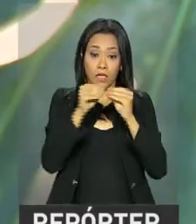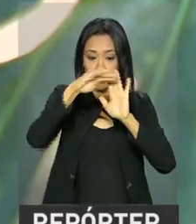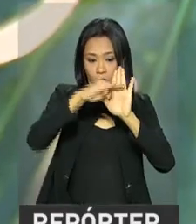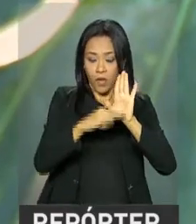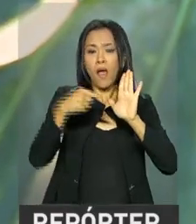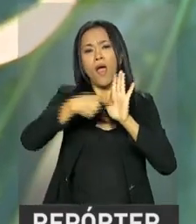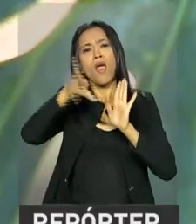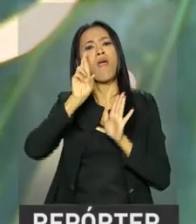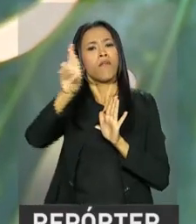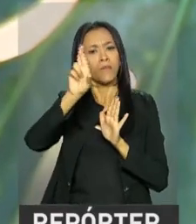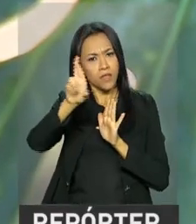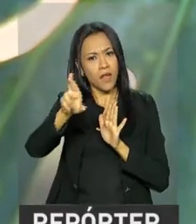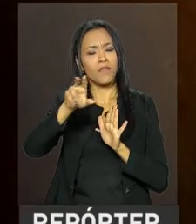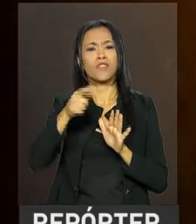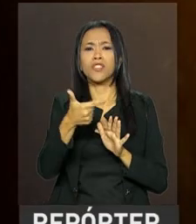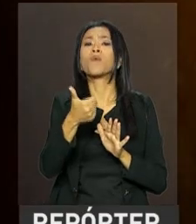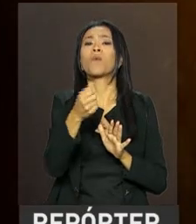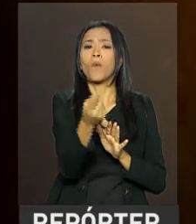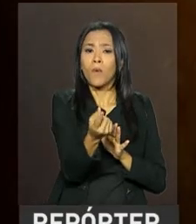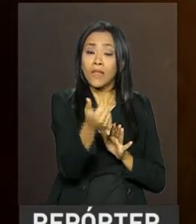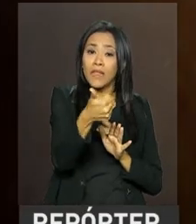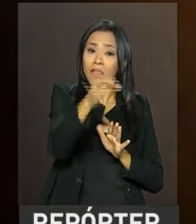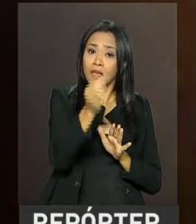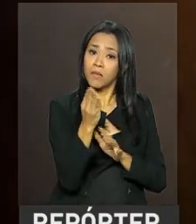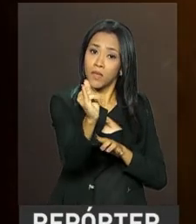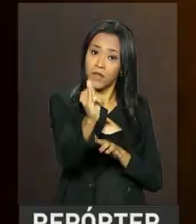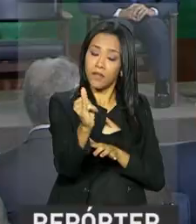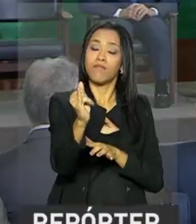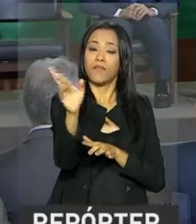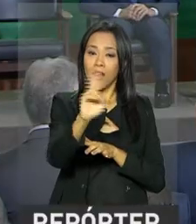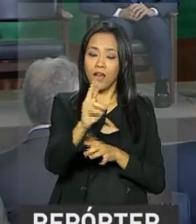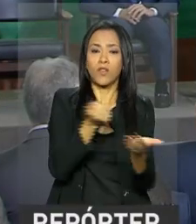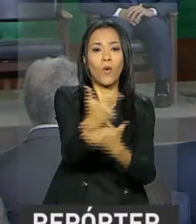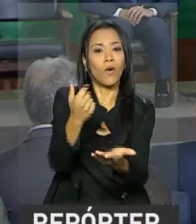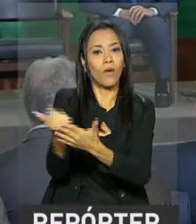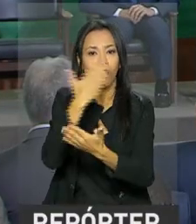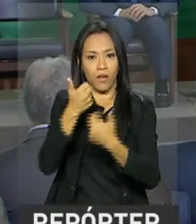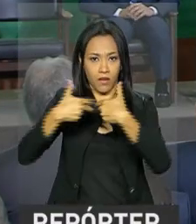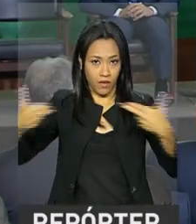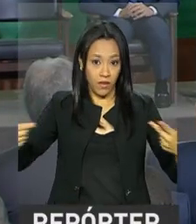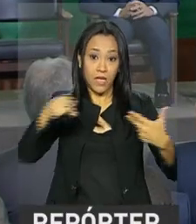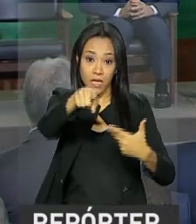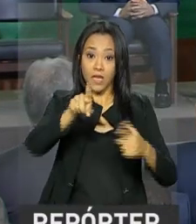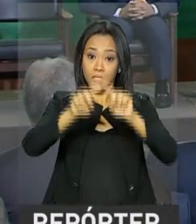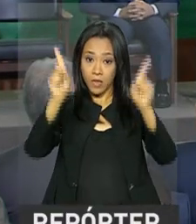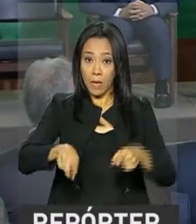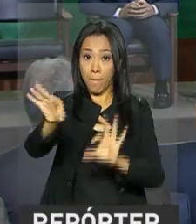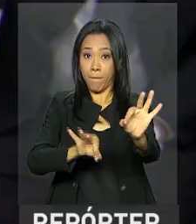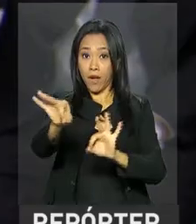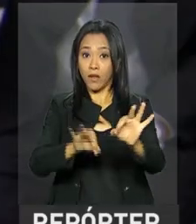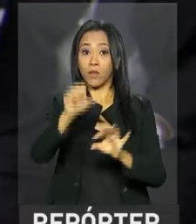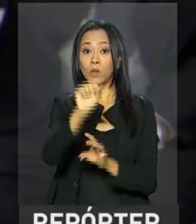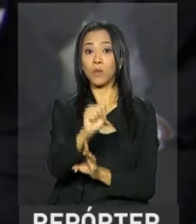são responsáveis pela aquisição de cerca de R$ 10 bilhões em alimentos. Durante o lançamento do Plano Safra da Agricultura